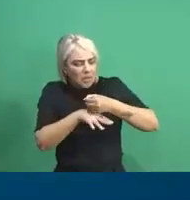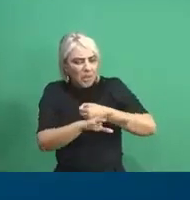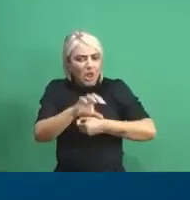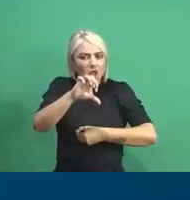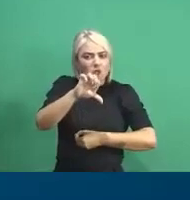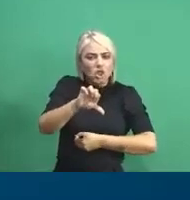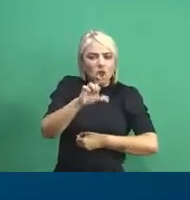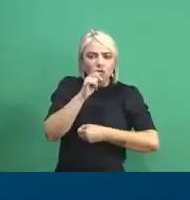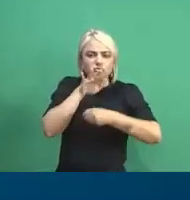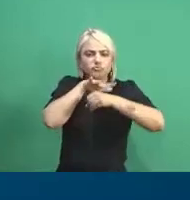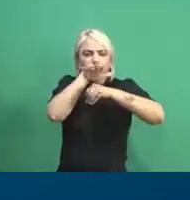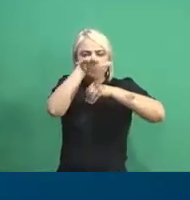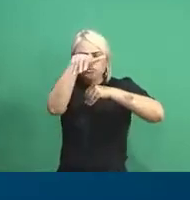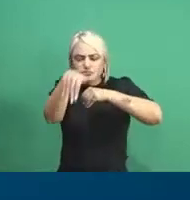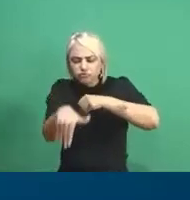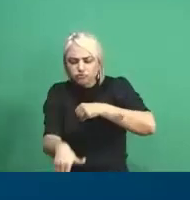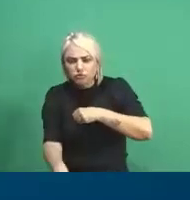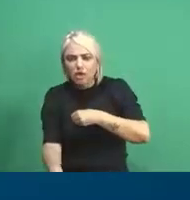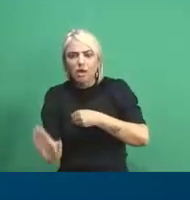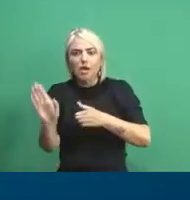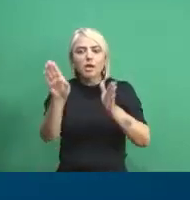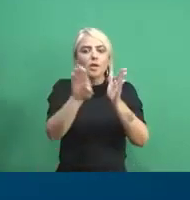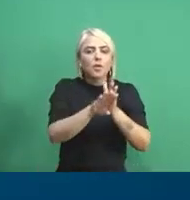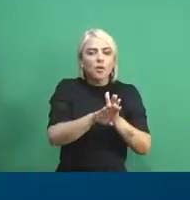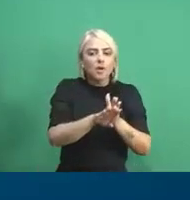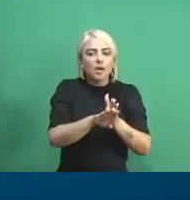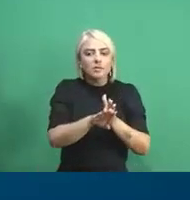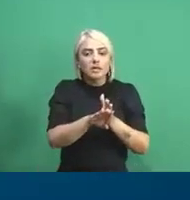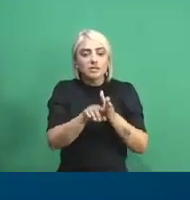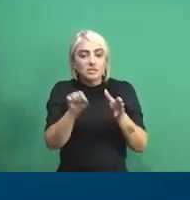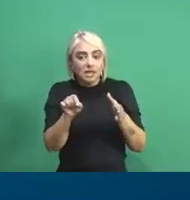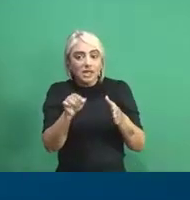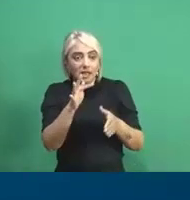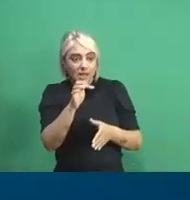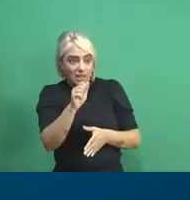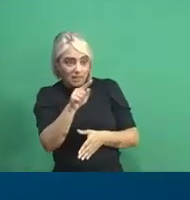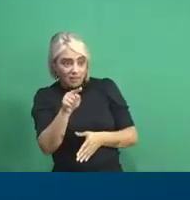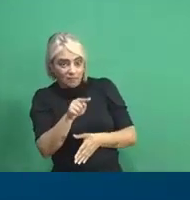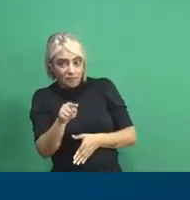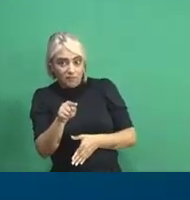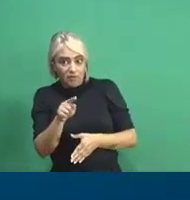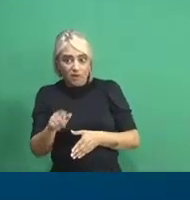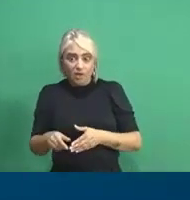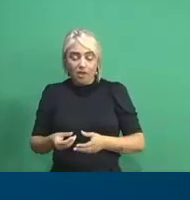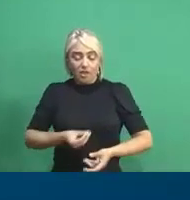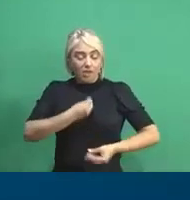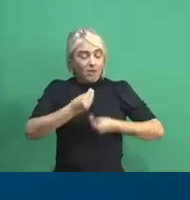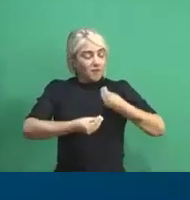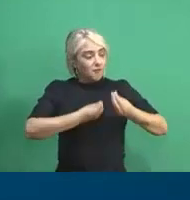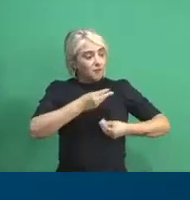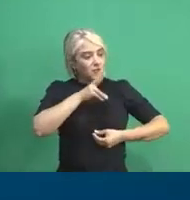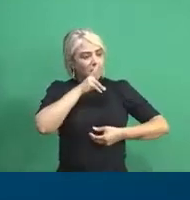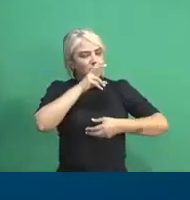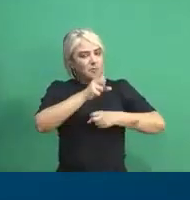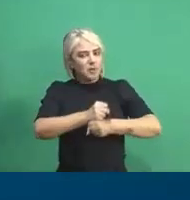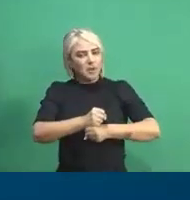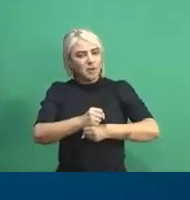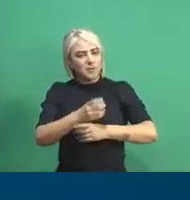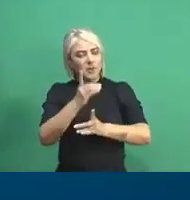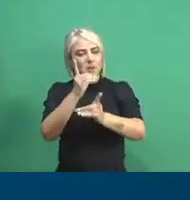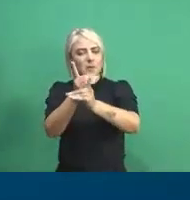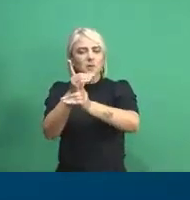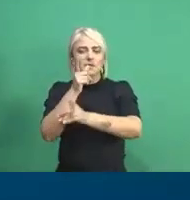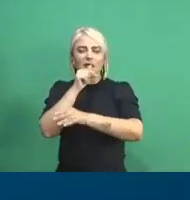nove hidrelétricas. Enfim, quando ele chega na Força do São Francisco, ele chega vivo, com força, para se abraçar com o mar.